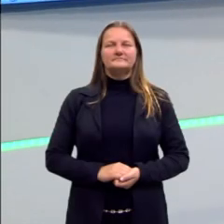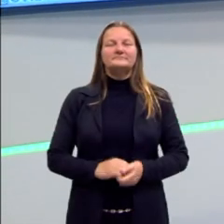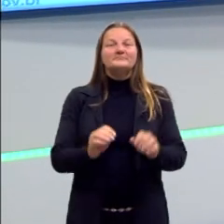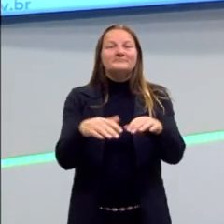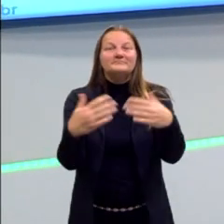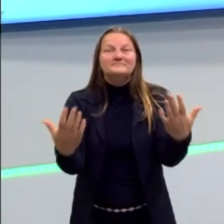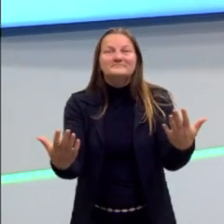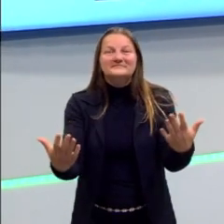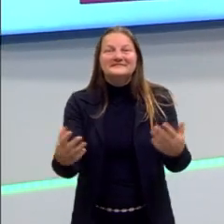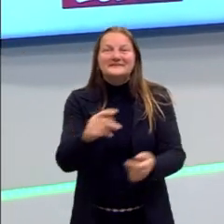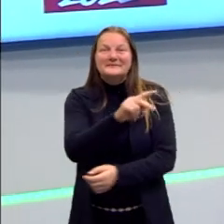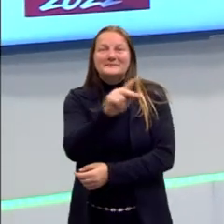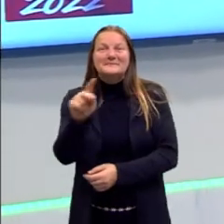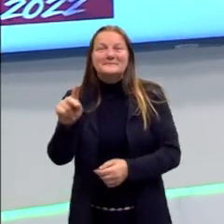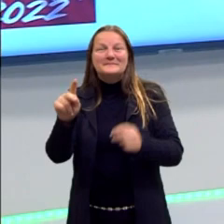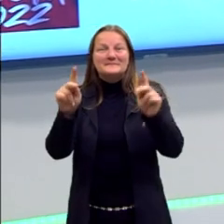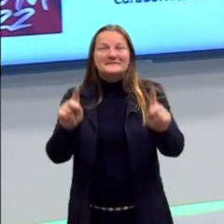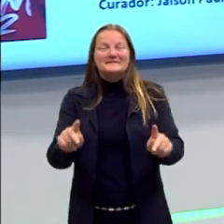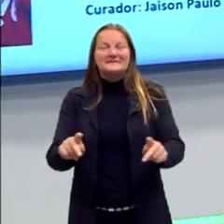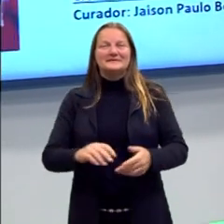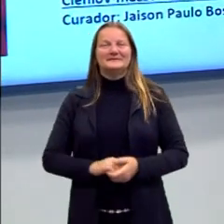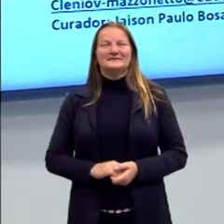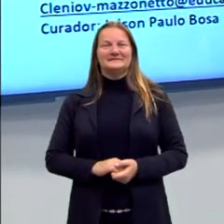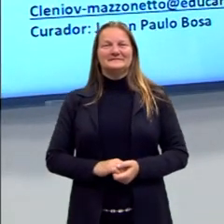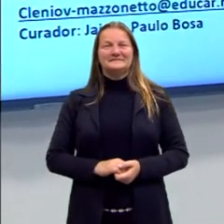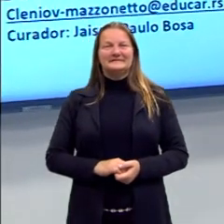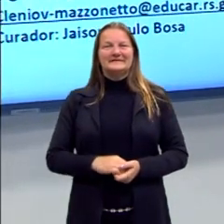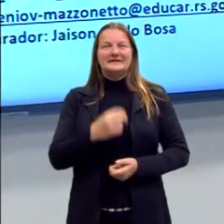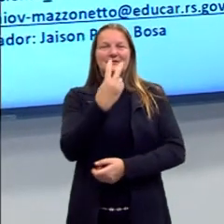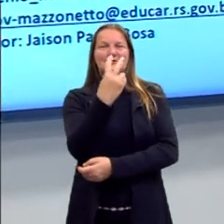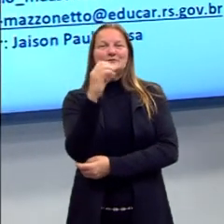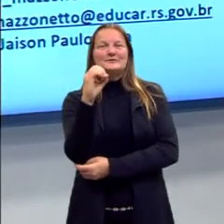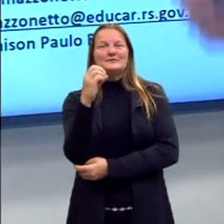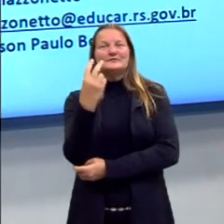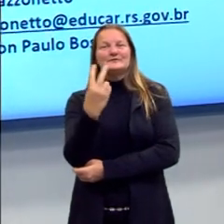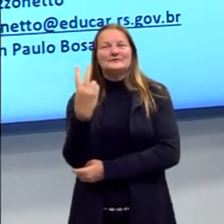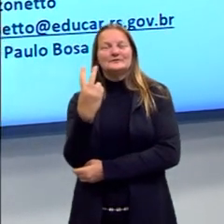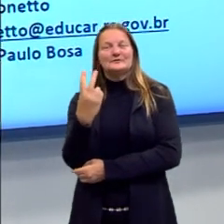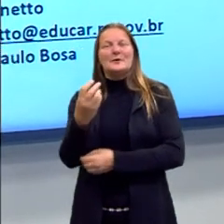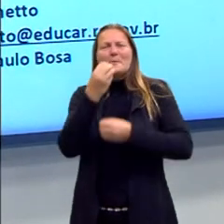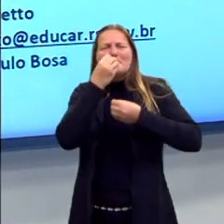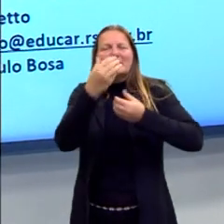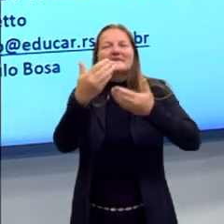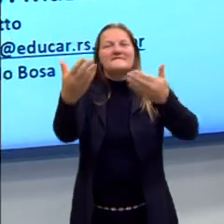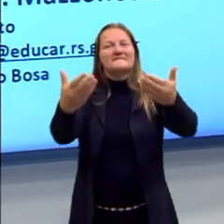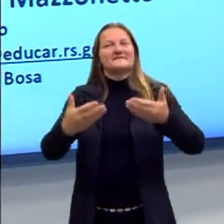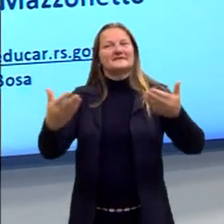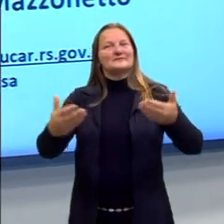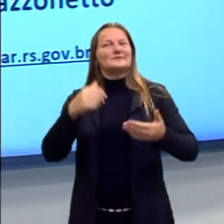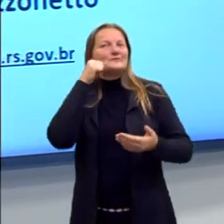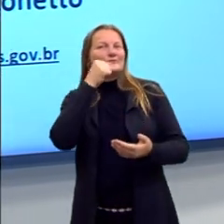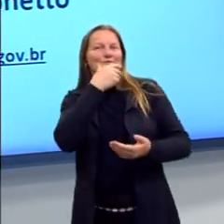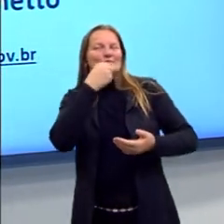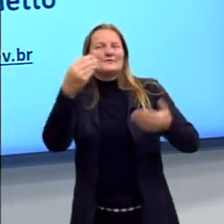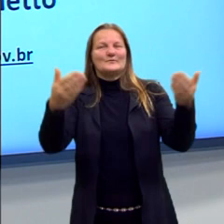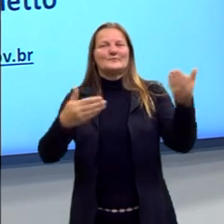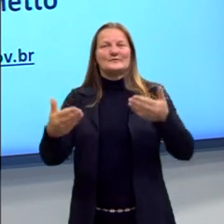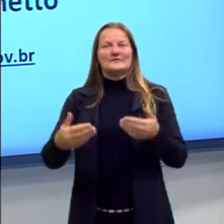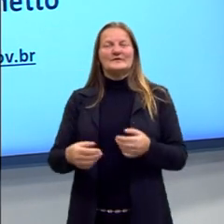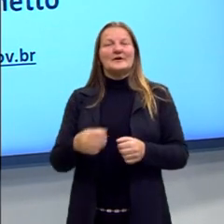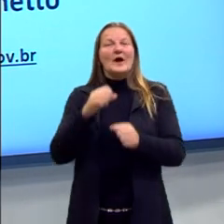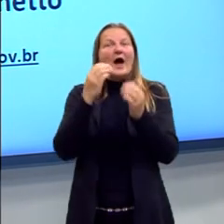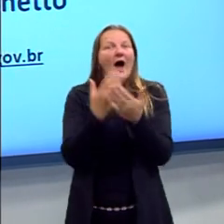como estão rapaziada do Pré-Enem 2022? Sejam todos bem-vindos, todos bem-vindas para mais uma aula de